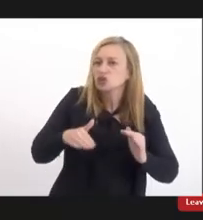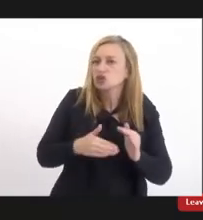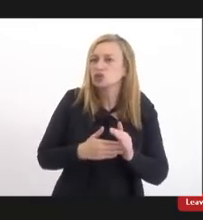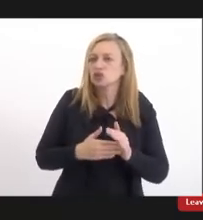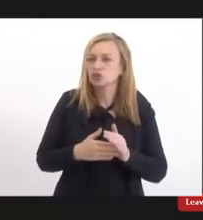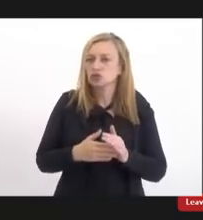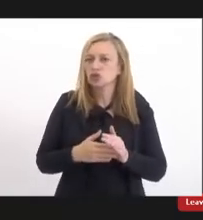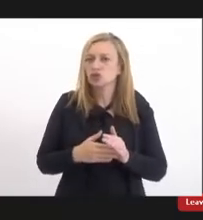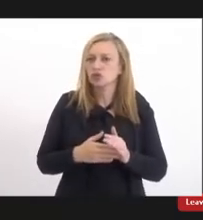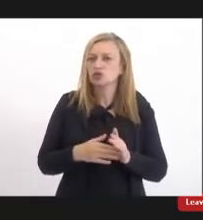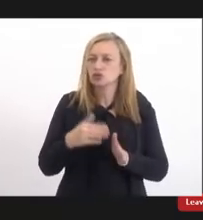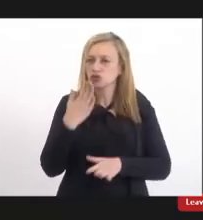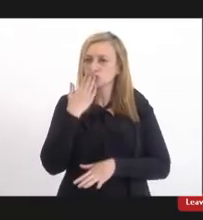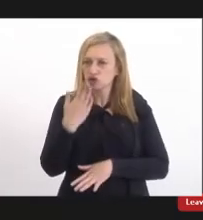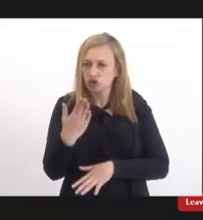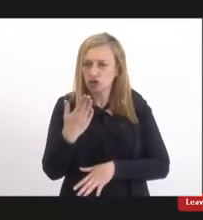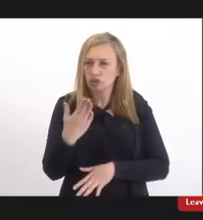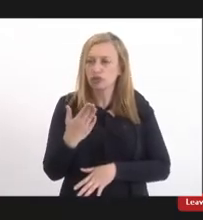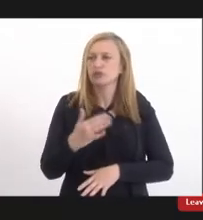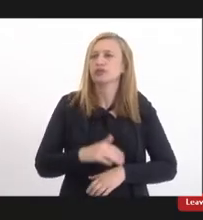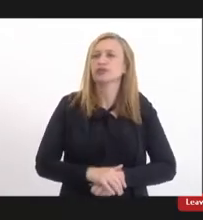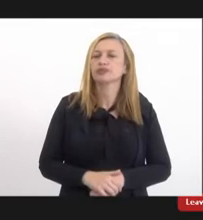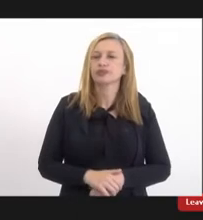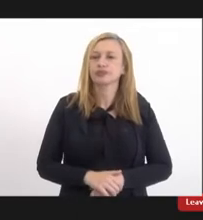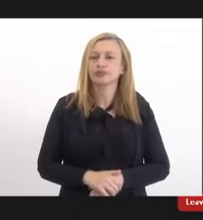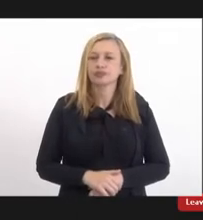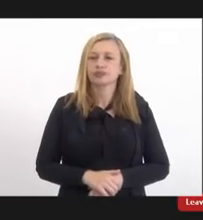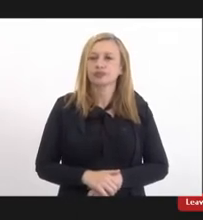formas e intensidades de manifestação